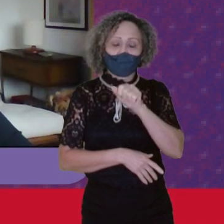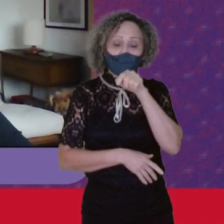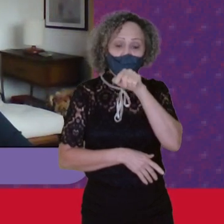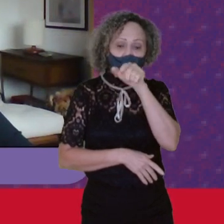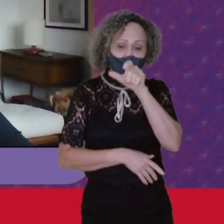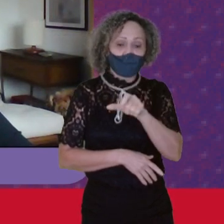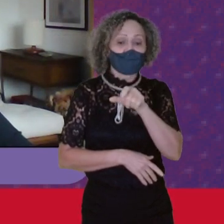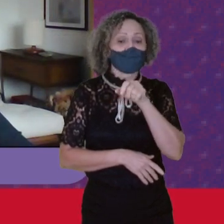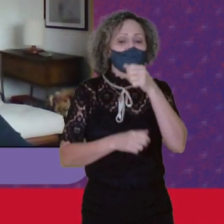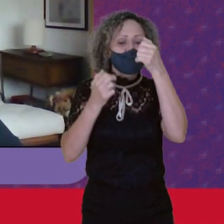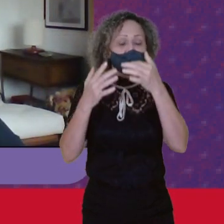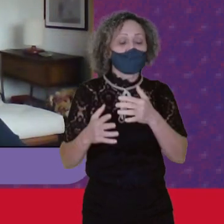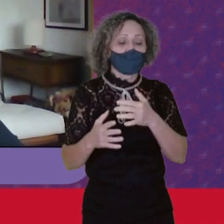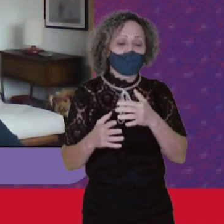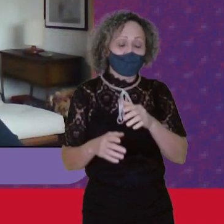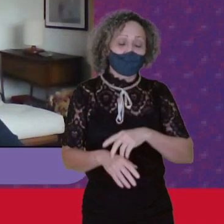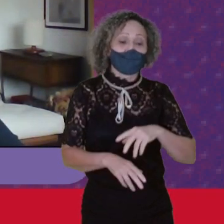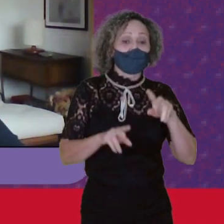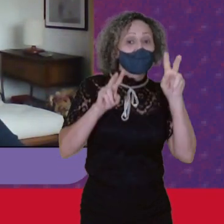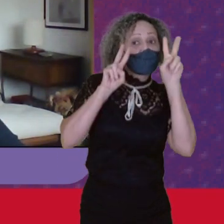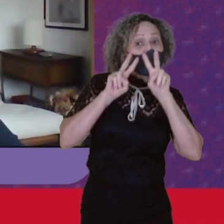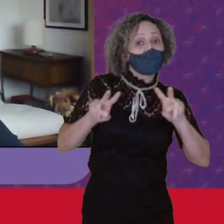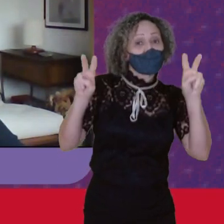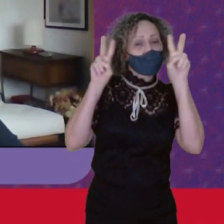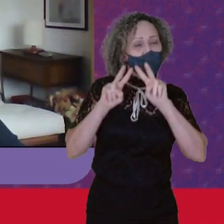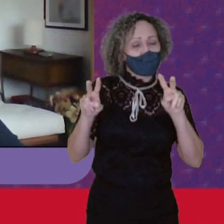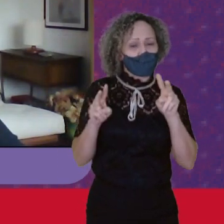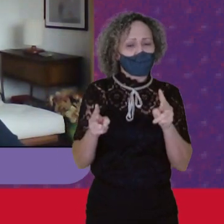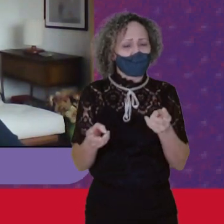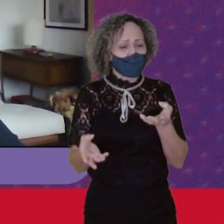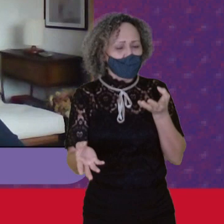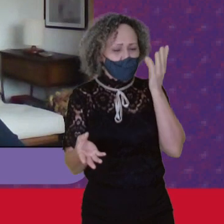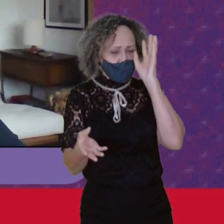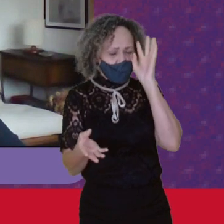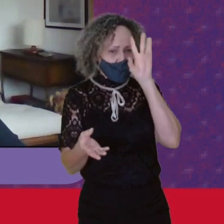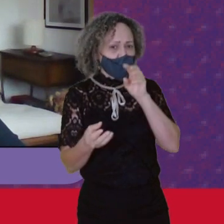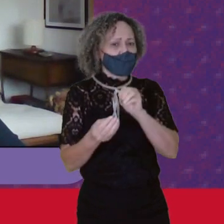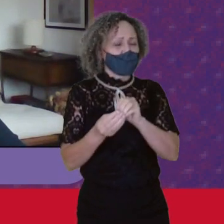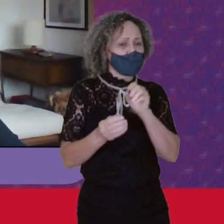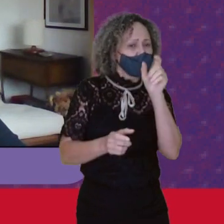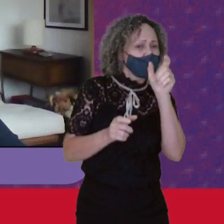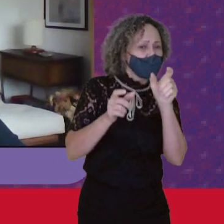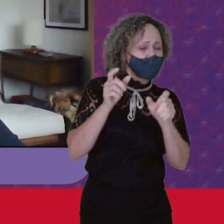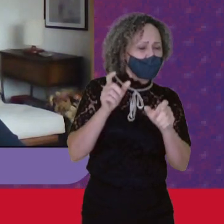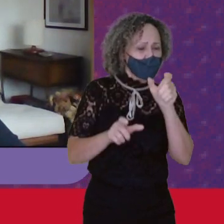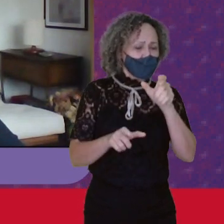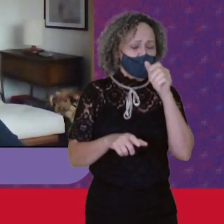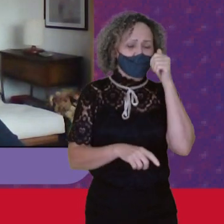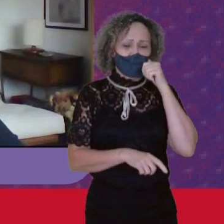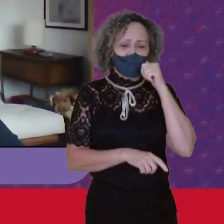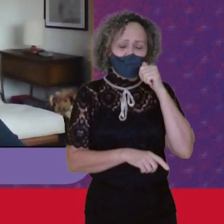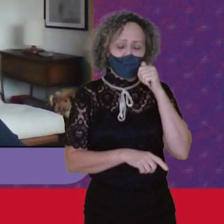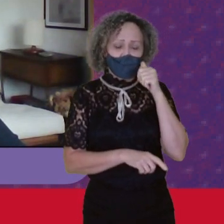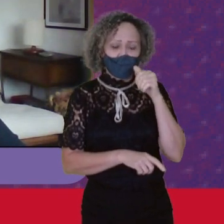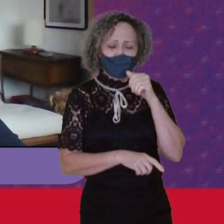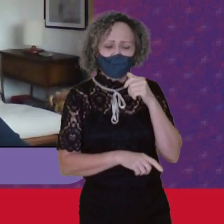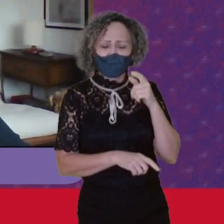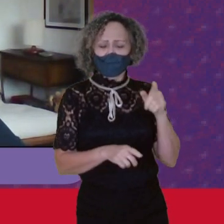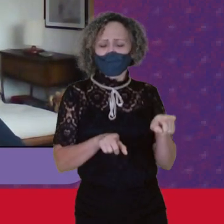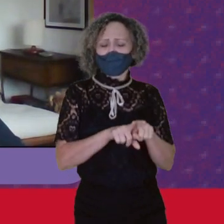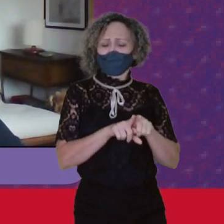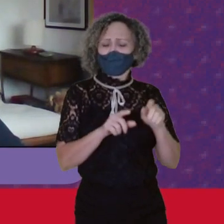Essa visibilidade Também pode nos ajudar A pensar Um outro modelo De sociedade Uma outra forma De relação